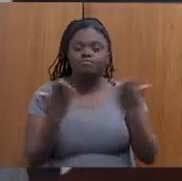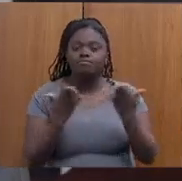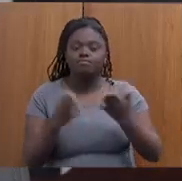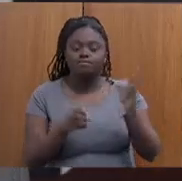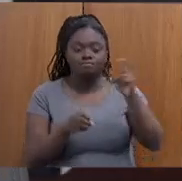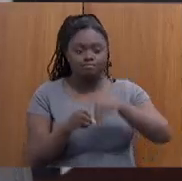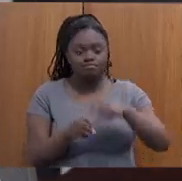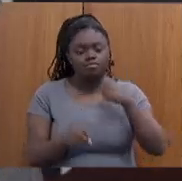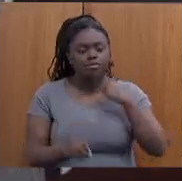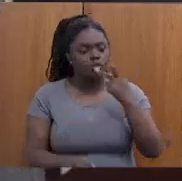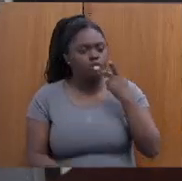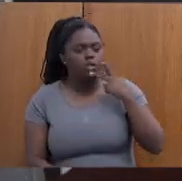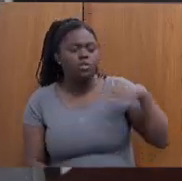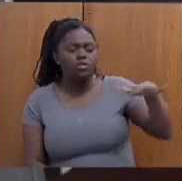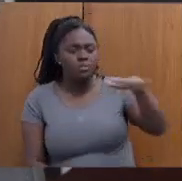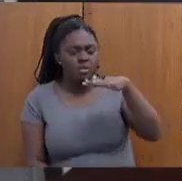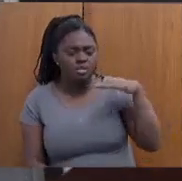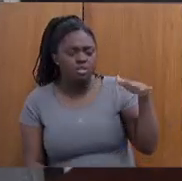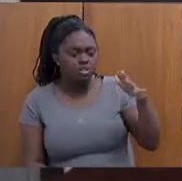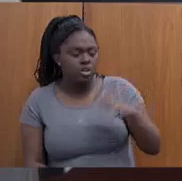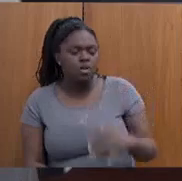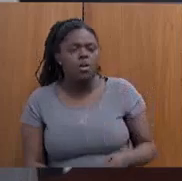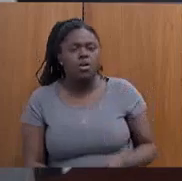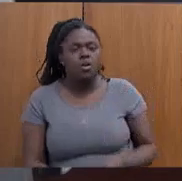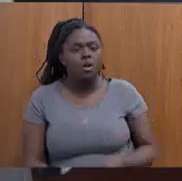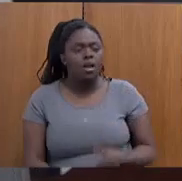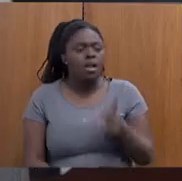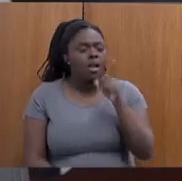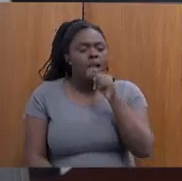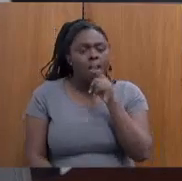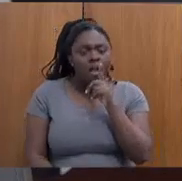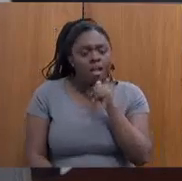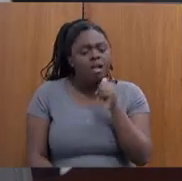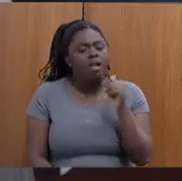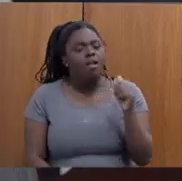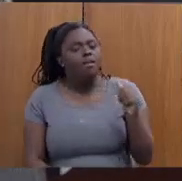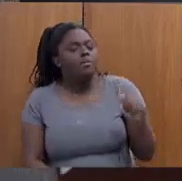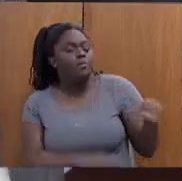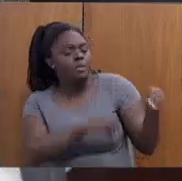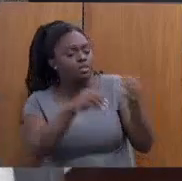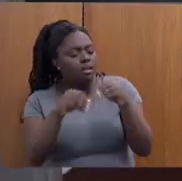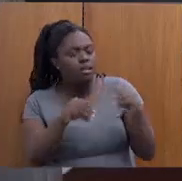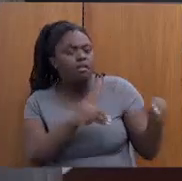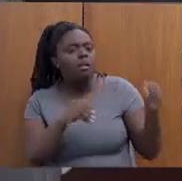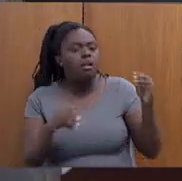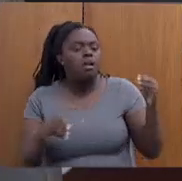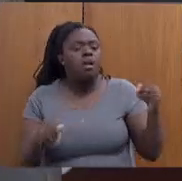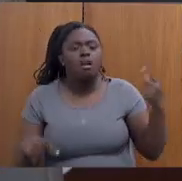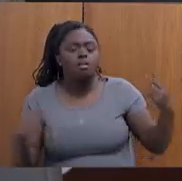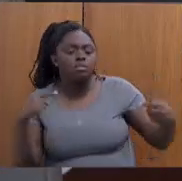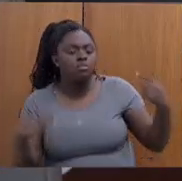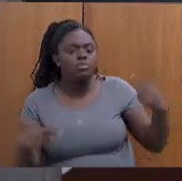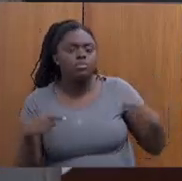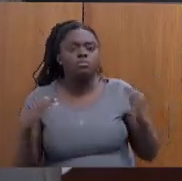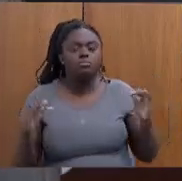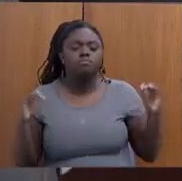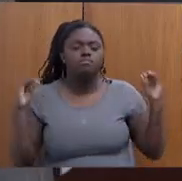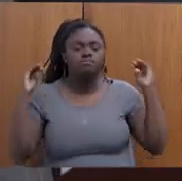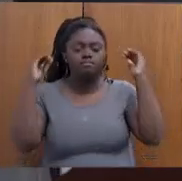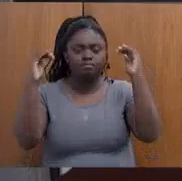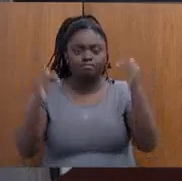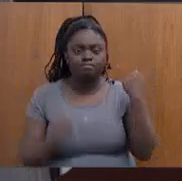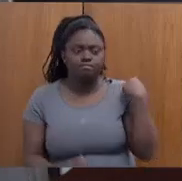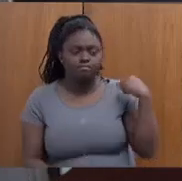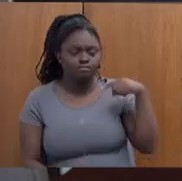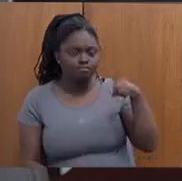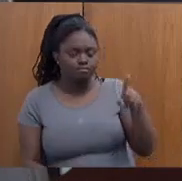estou falando de uma região que a disputa da terra é grande, a disputa da água é maior ainda. O povo da beira de São Francisco que eu tive lá, inclusive, quando eu estava na